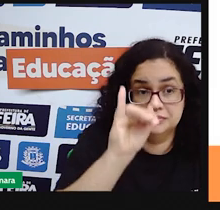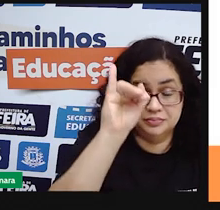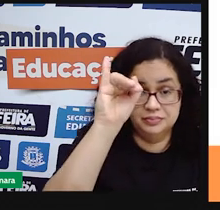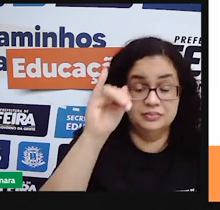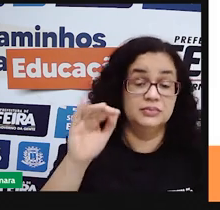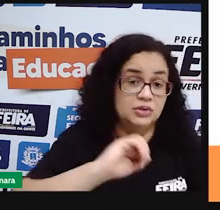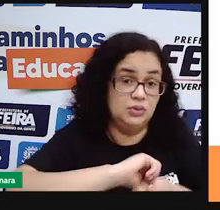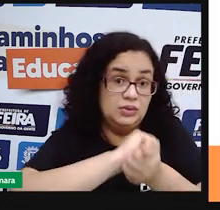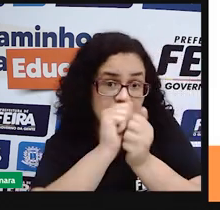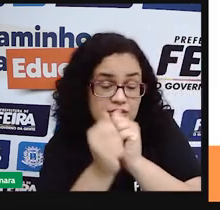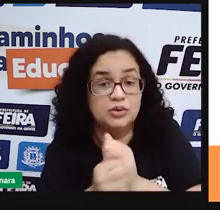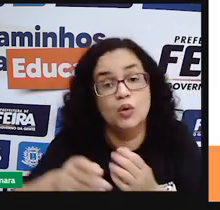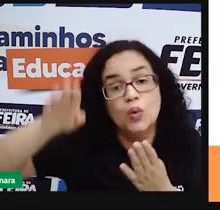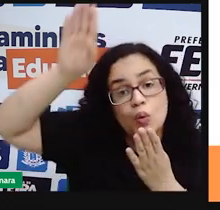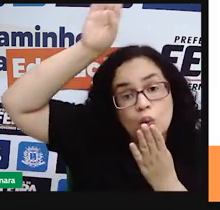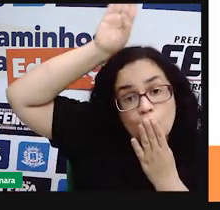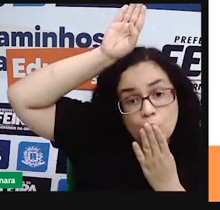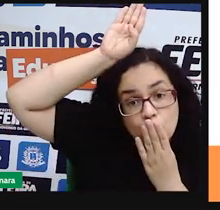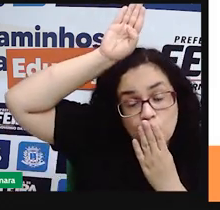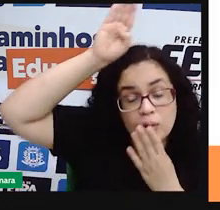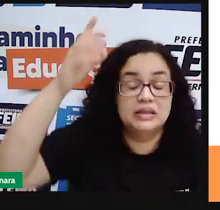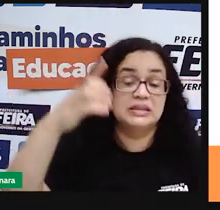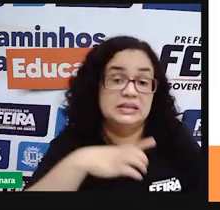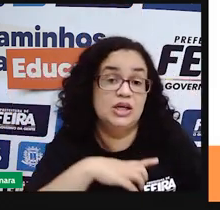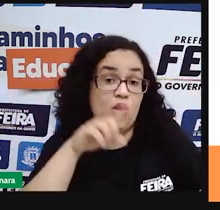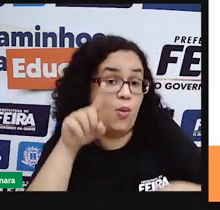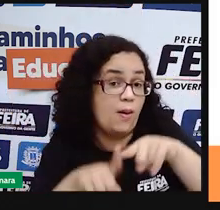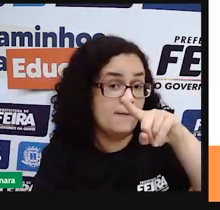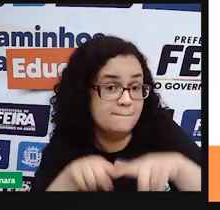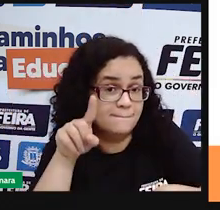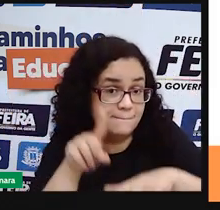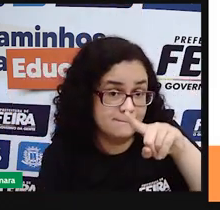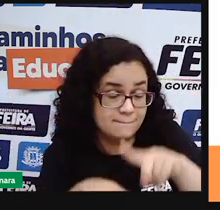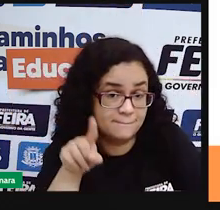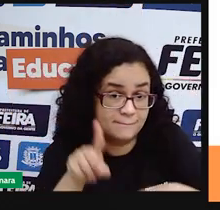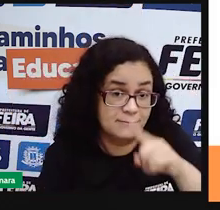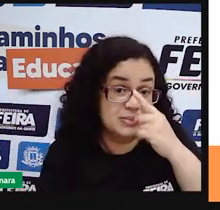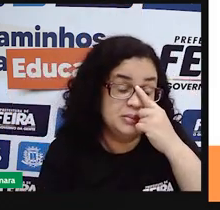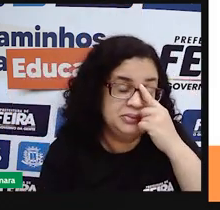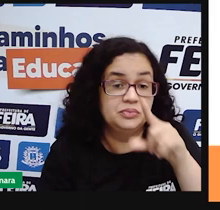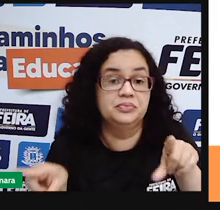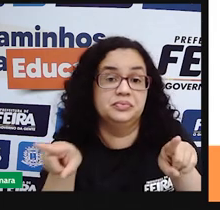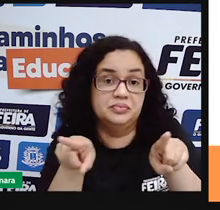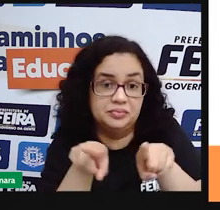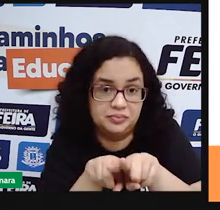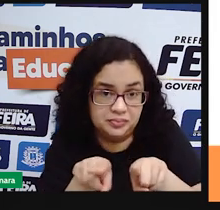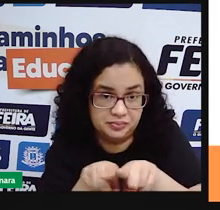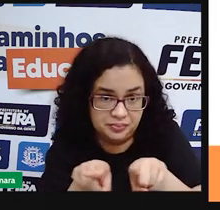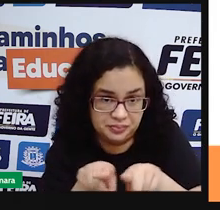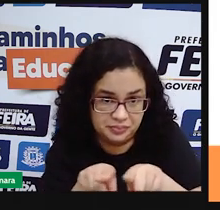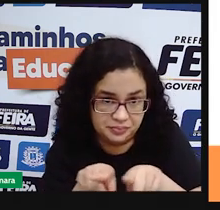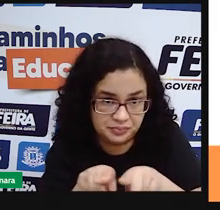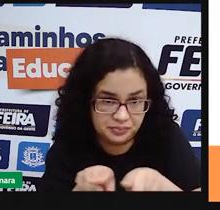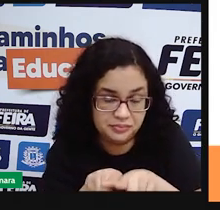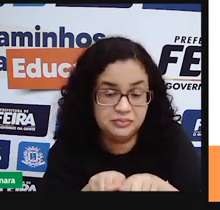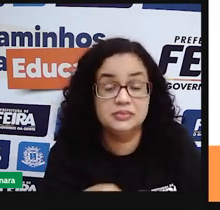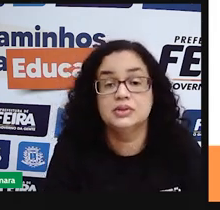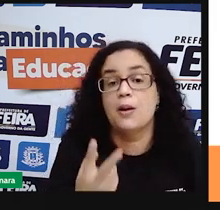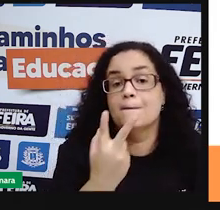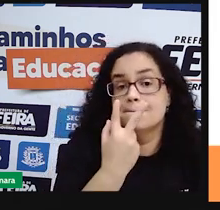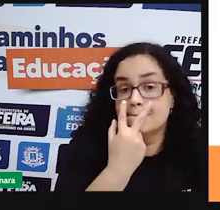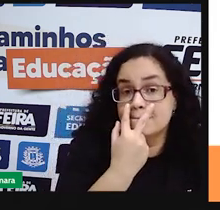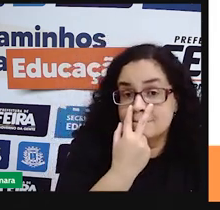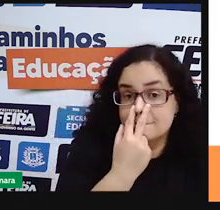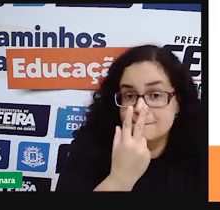indígena existem aí objetos e formas de arte também que são comuns né são parecidas que se